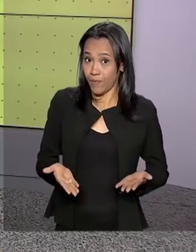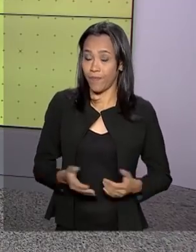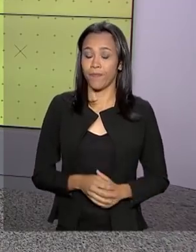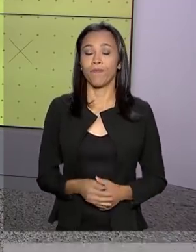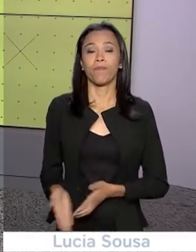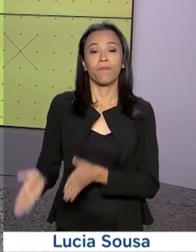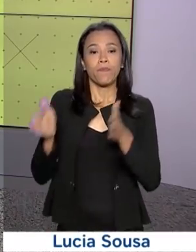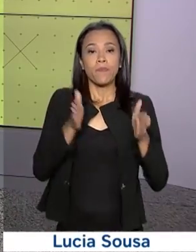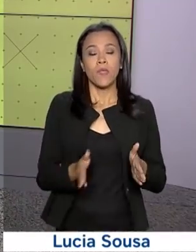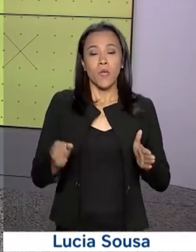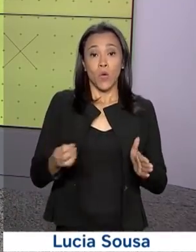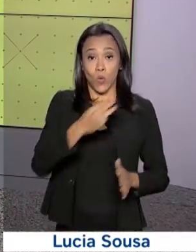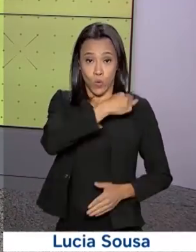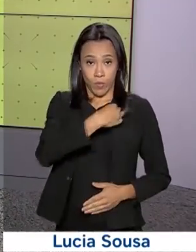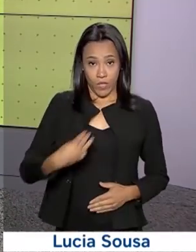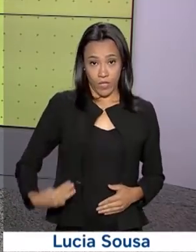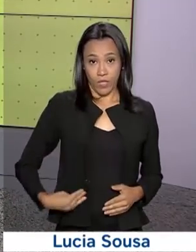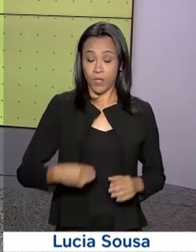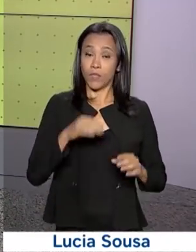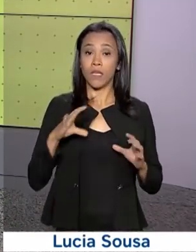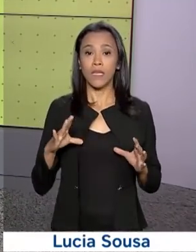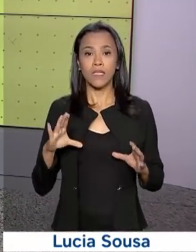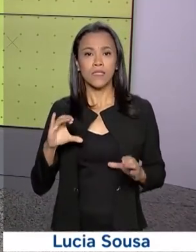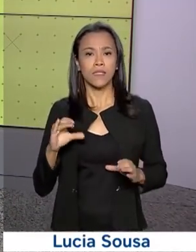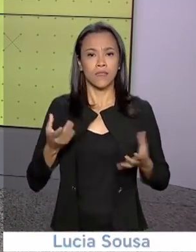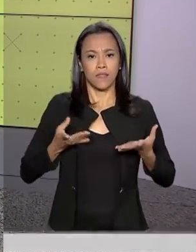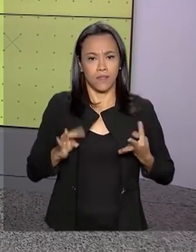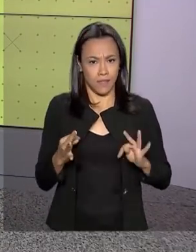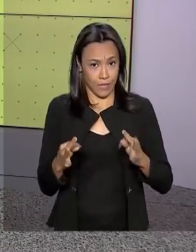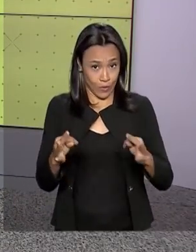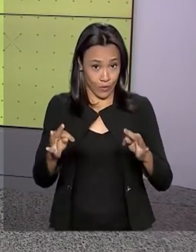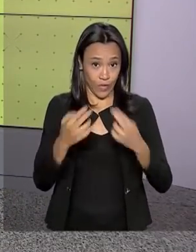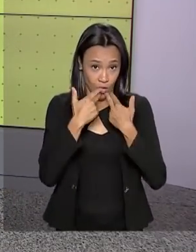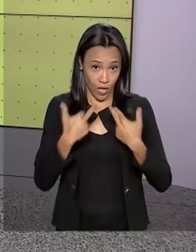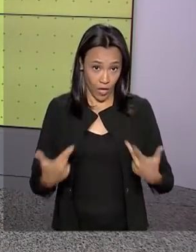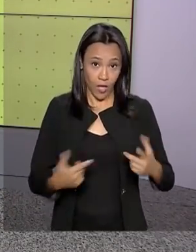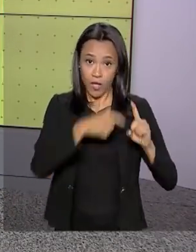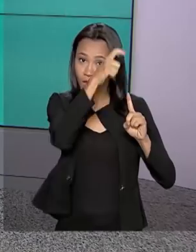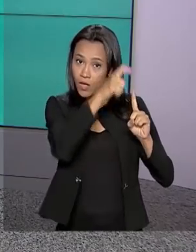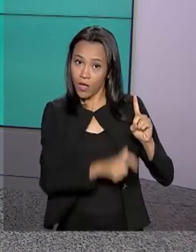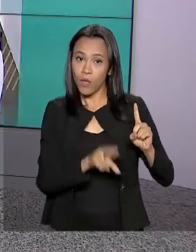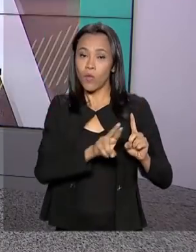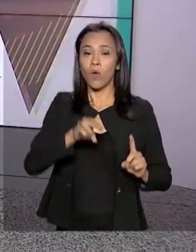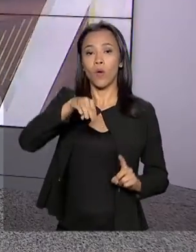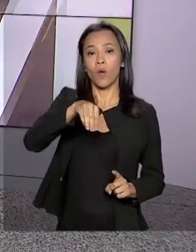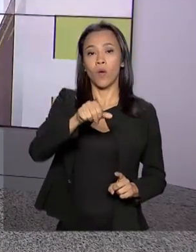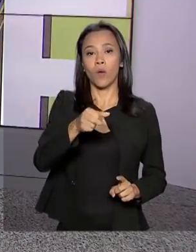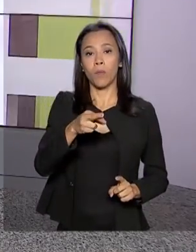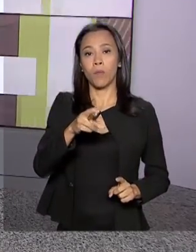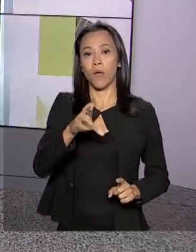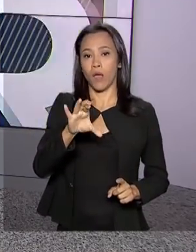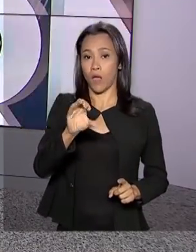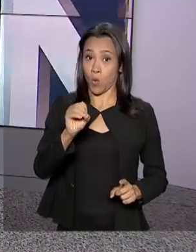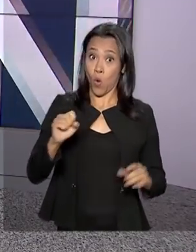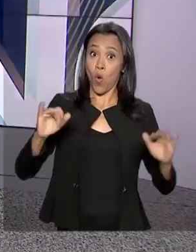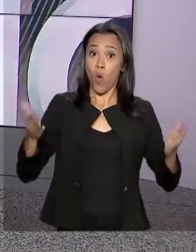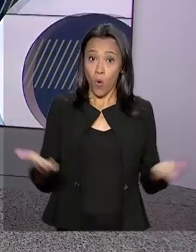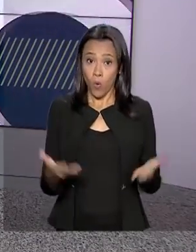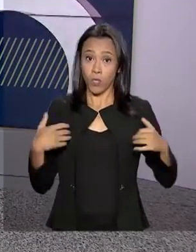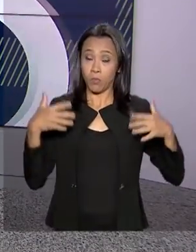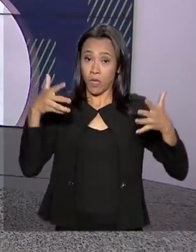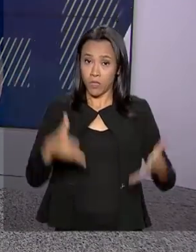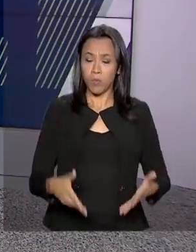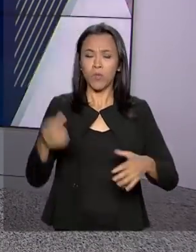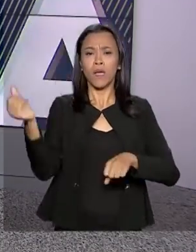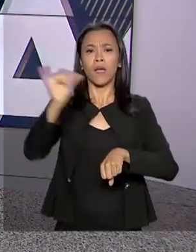O ministro da Ciência, Tecnologia, Inovações e Comunicações, Marcos Pontes, participou hoje em São Luís, no Maranhão, de